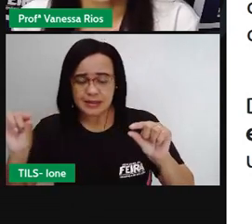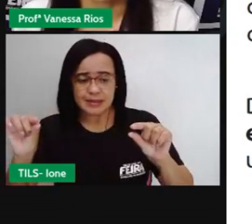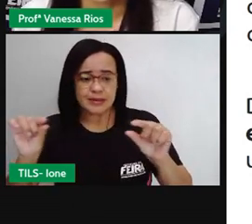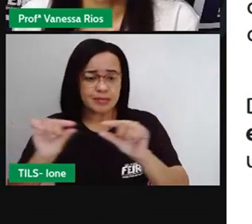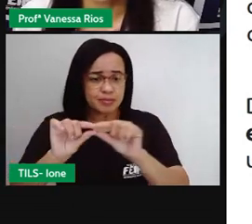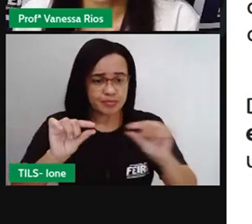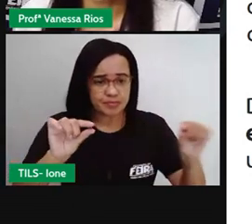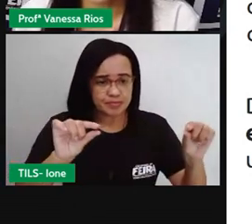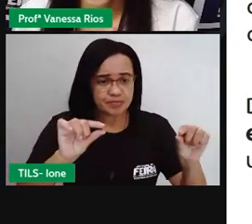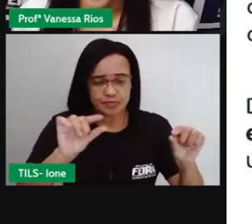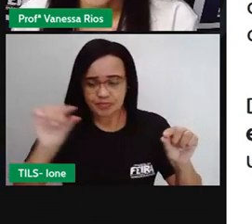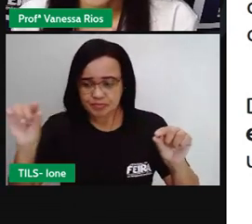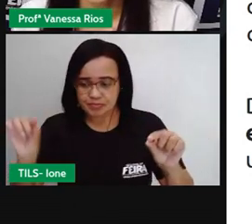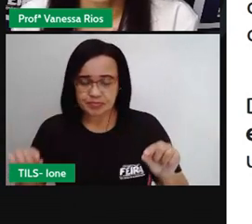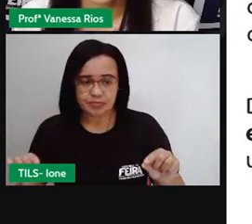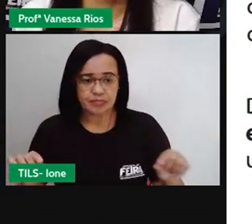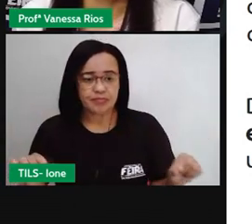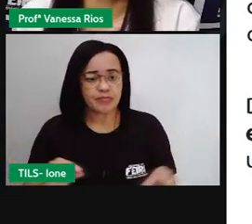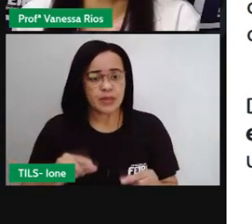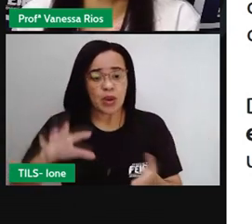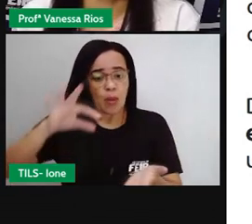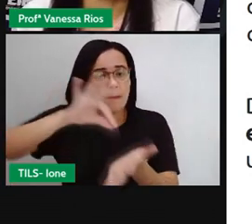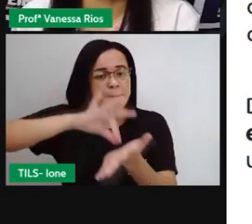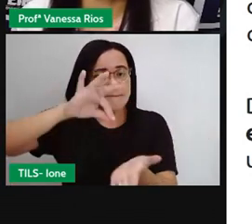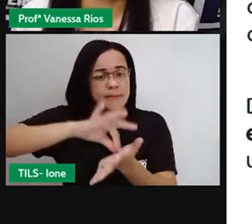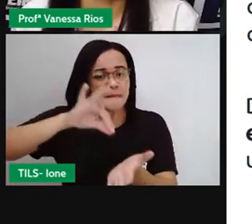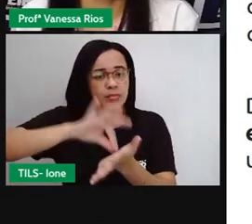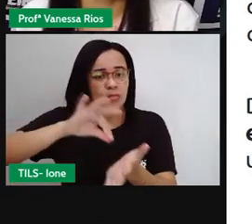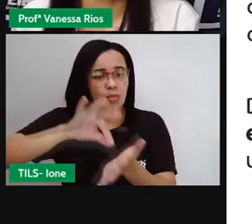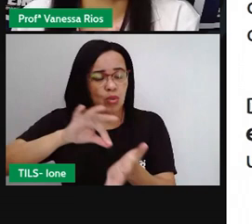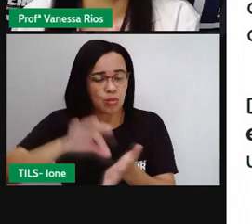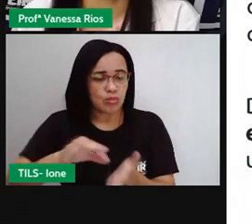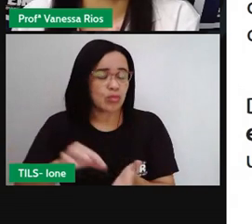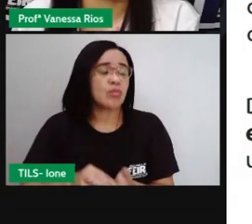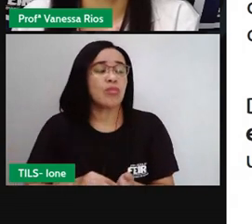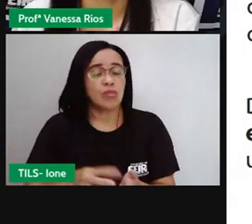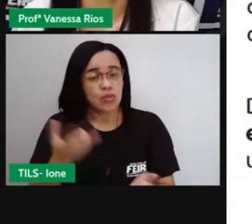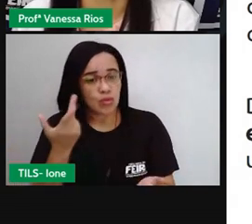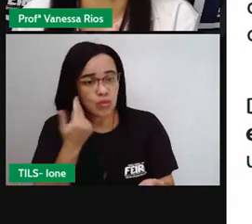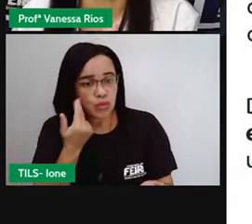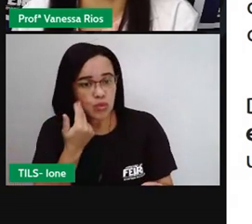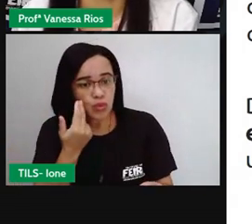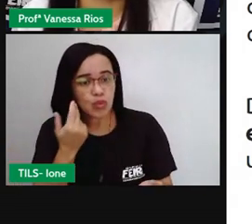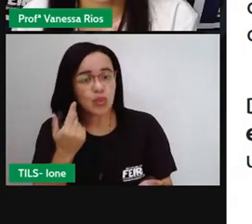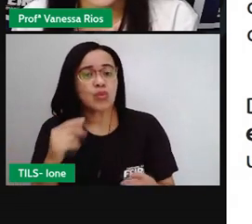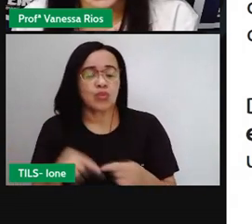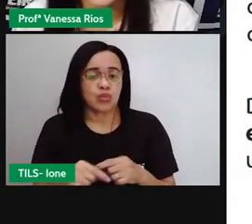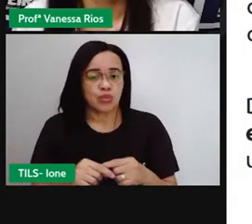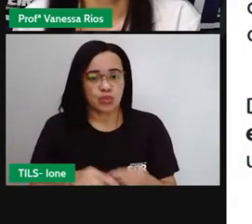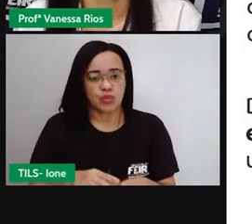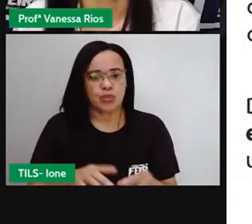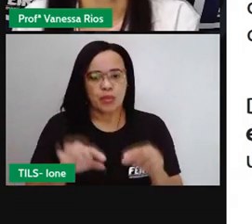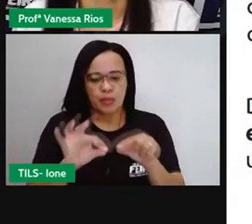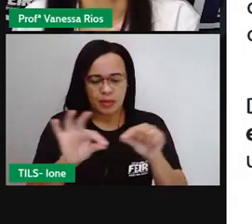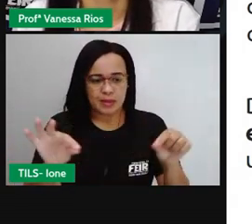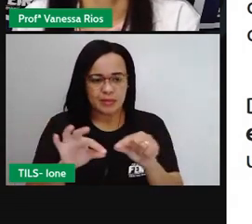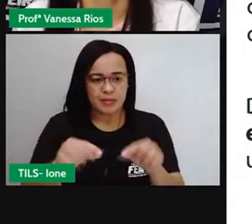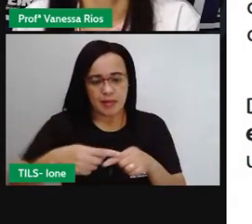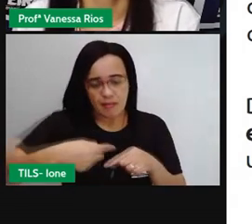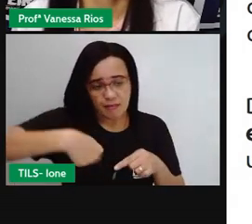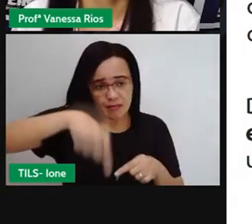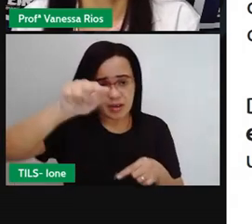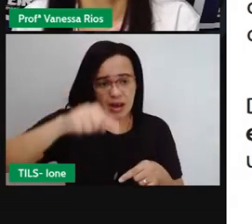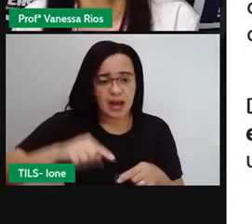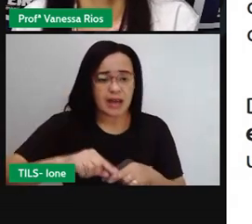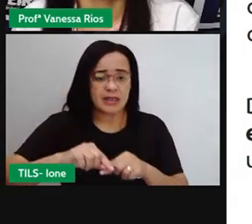os ângulos aí têm um ponto em comum, né, um ponto de partida, onde essas semirretas vão se encontrar e formar o